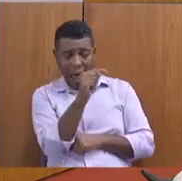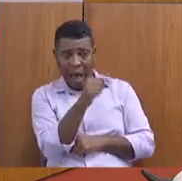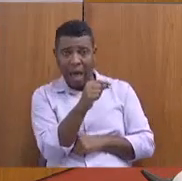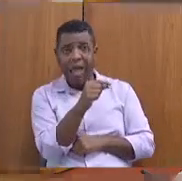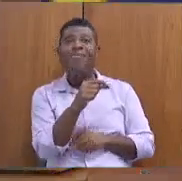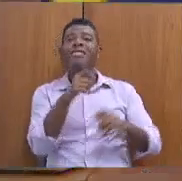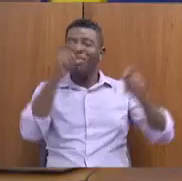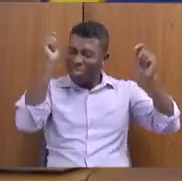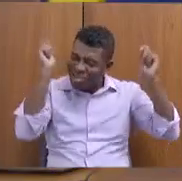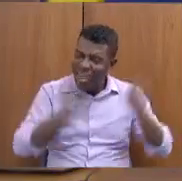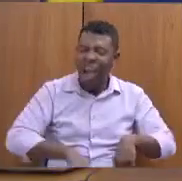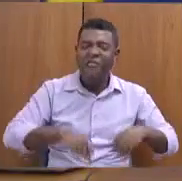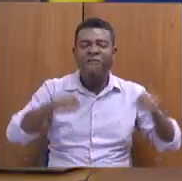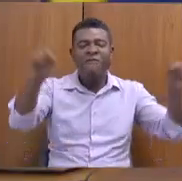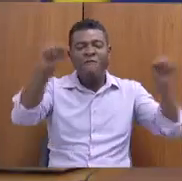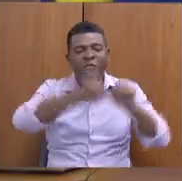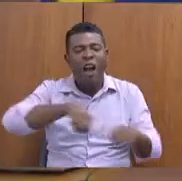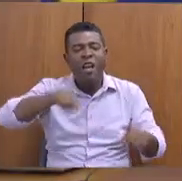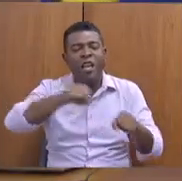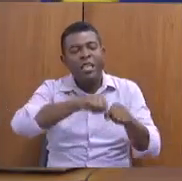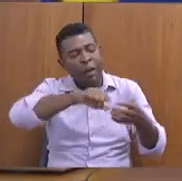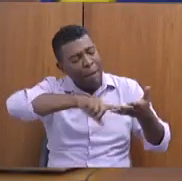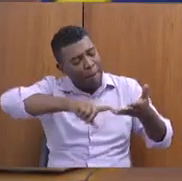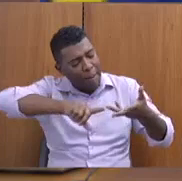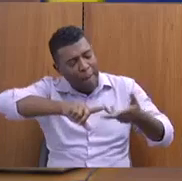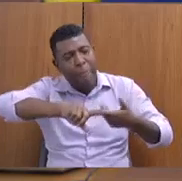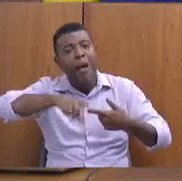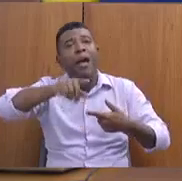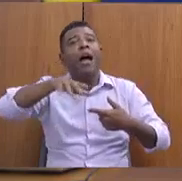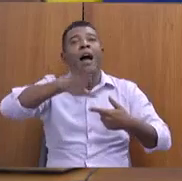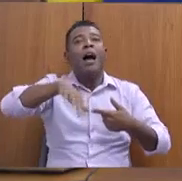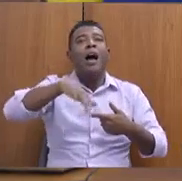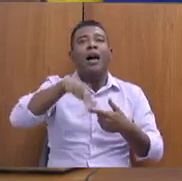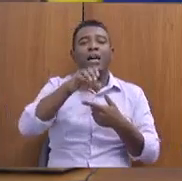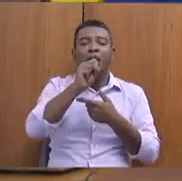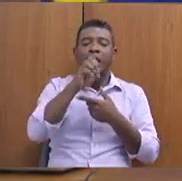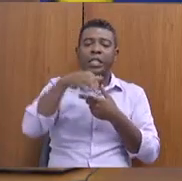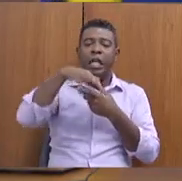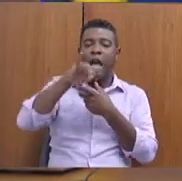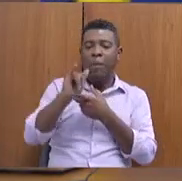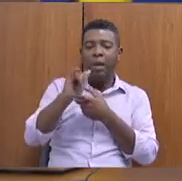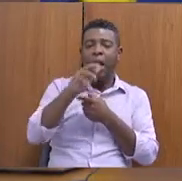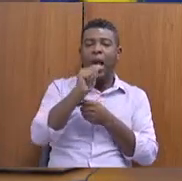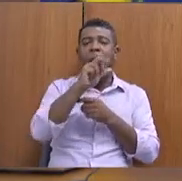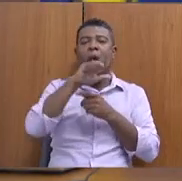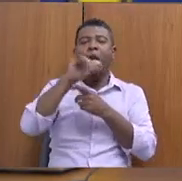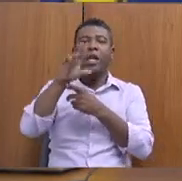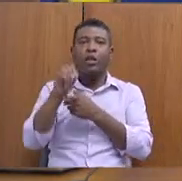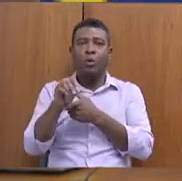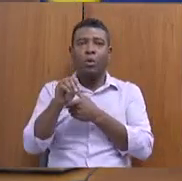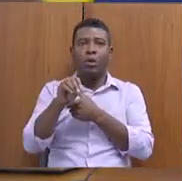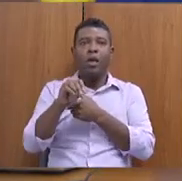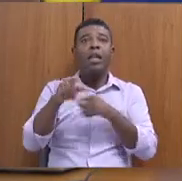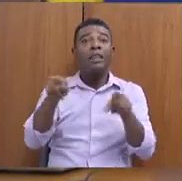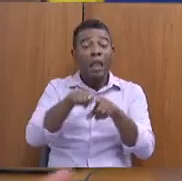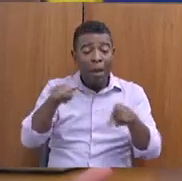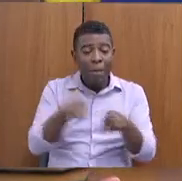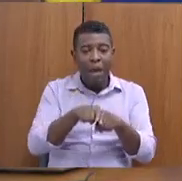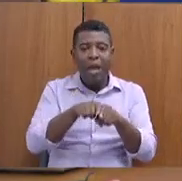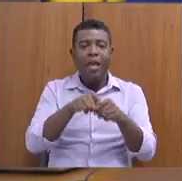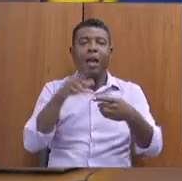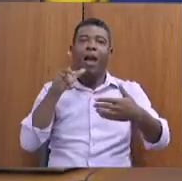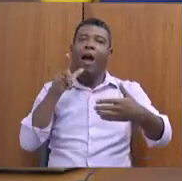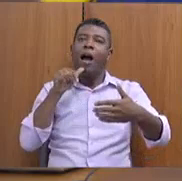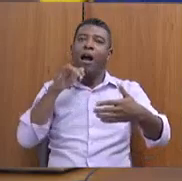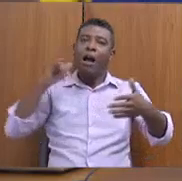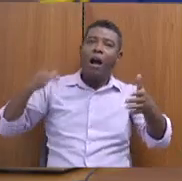executores das políticas do semiárido, das barraginhas, as cisternas de captação de água de chuva e tantos outros